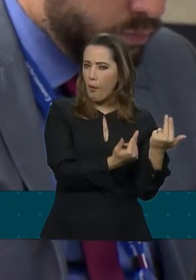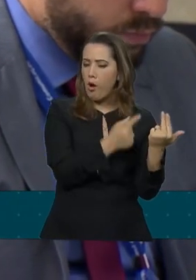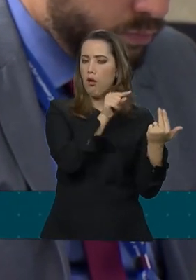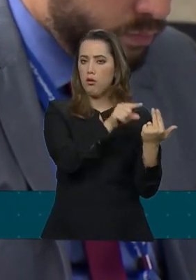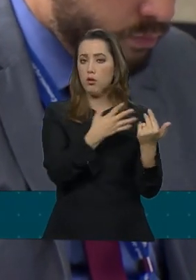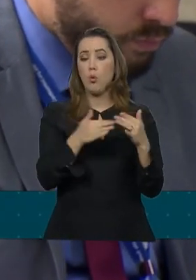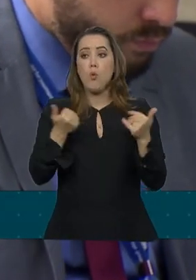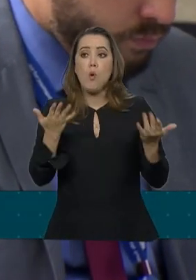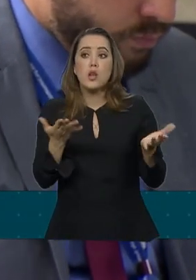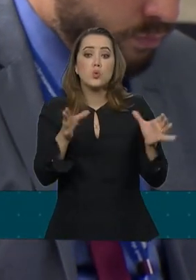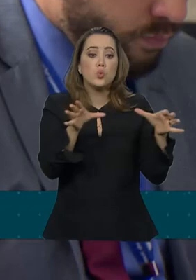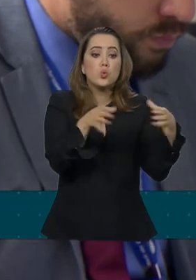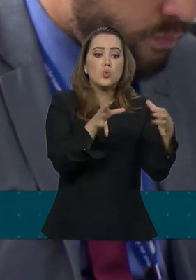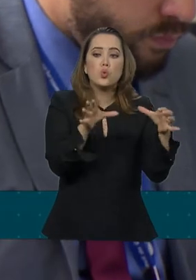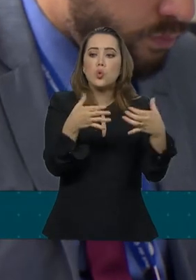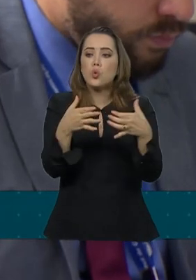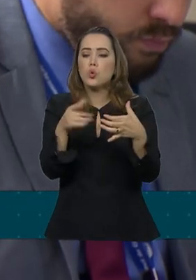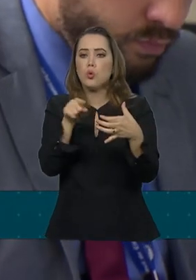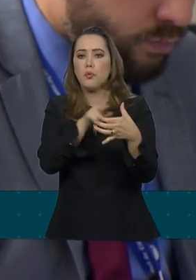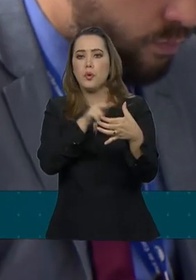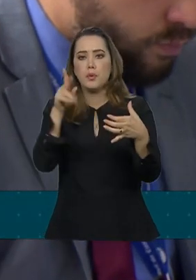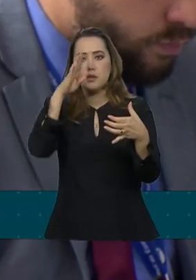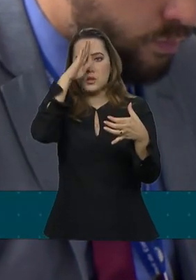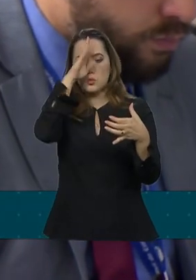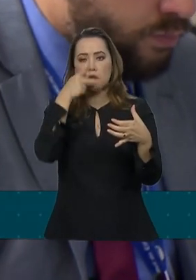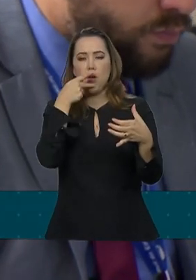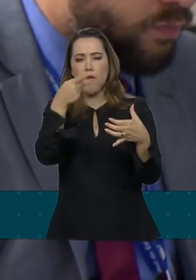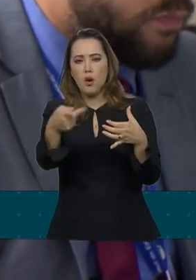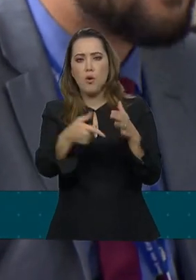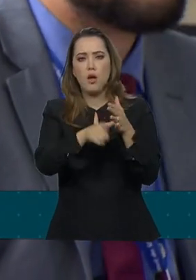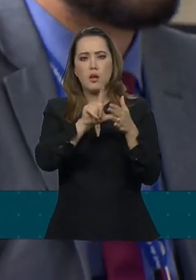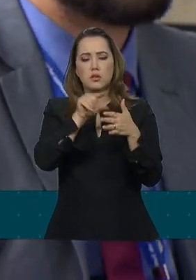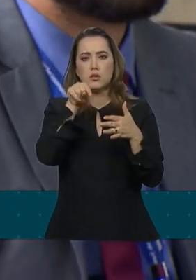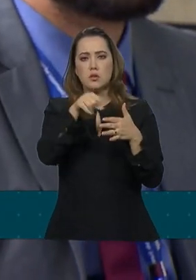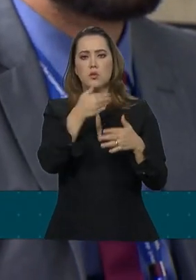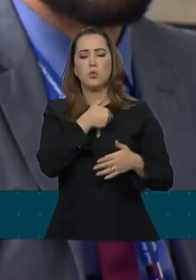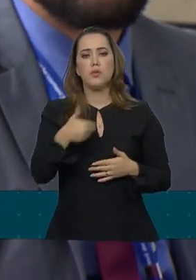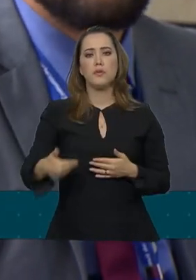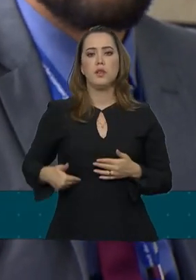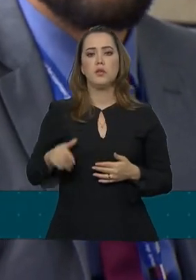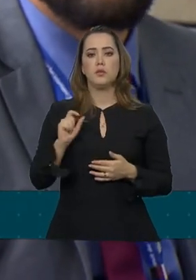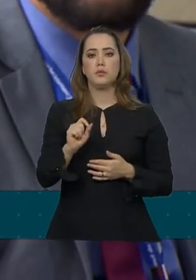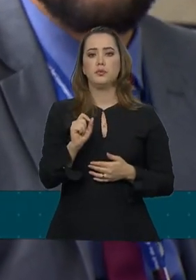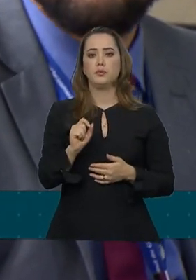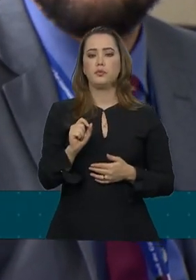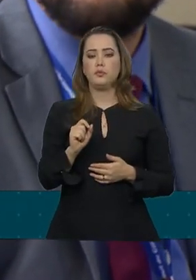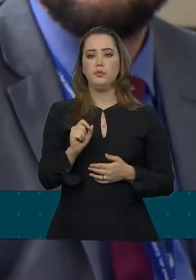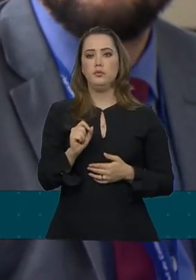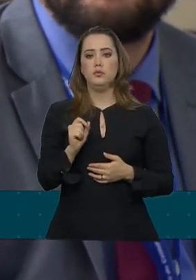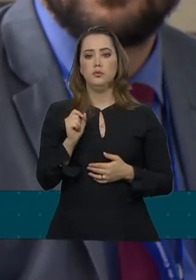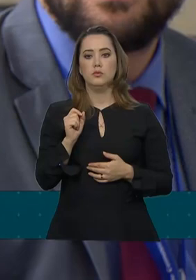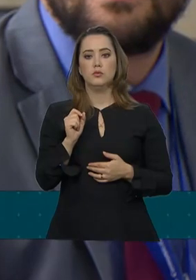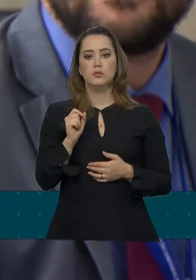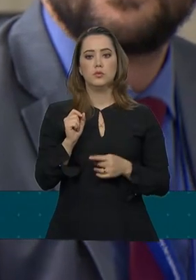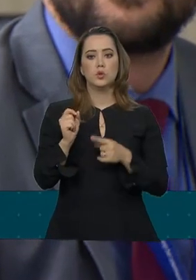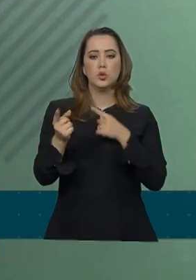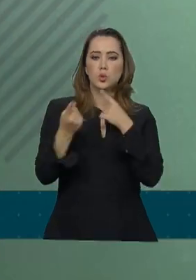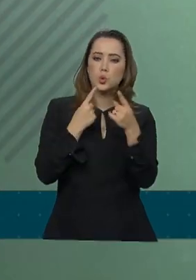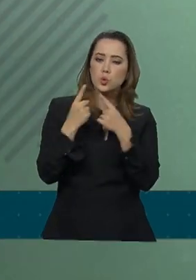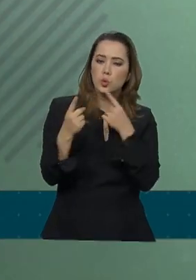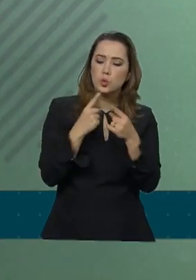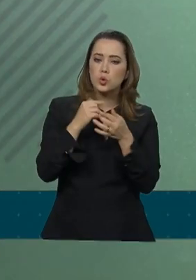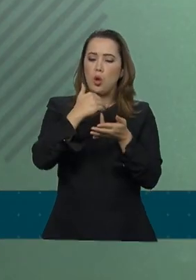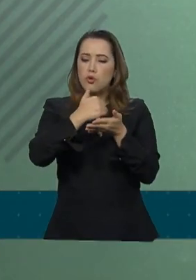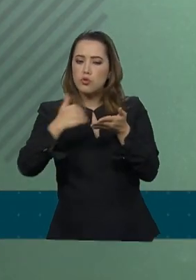Quais categorias que o presidente se mencionou mais cedo ao falar que o governo negocia